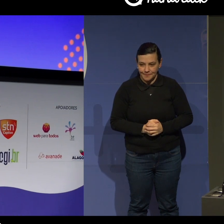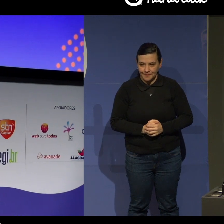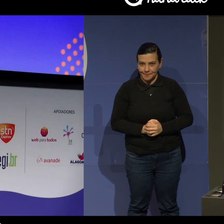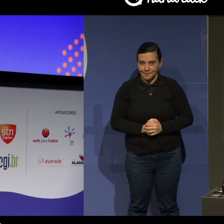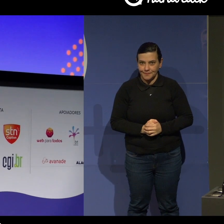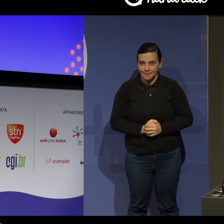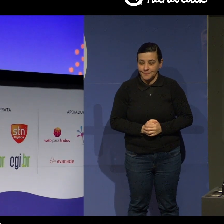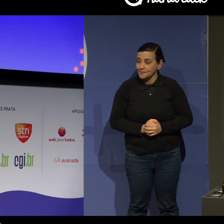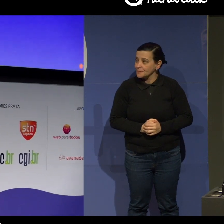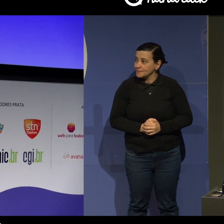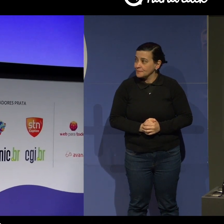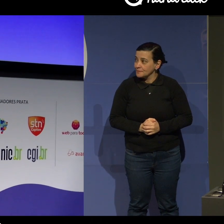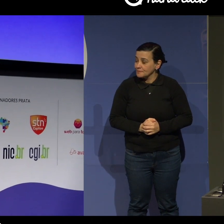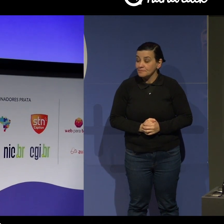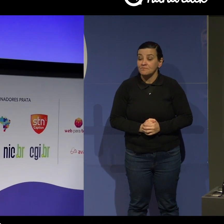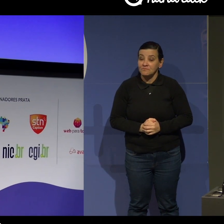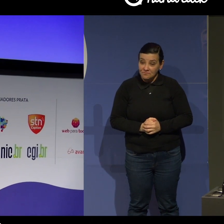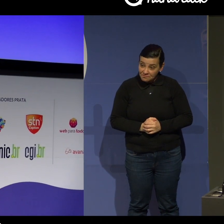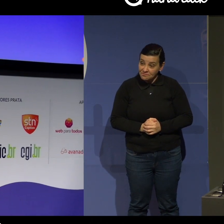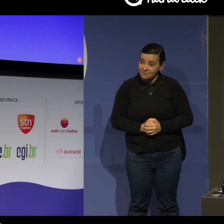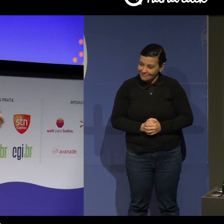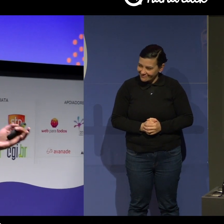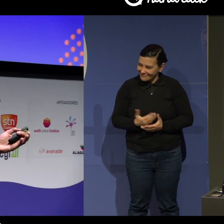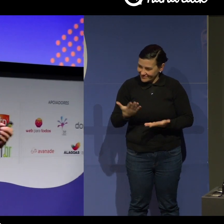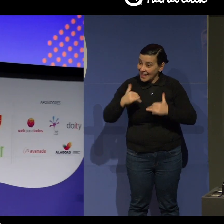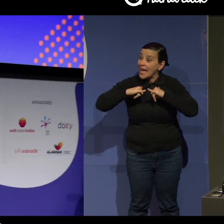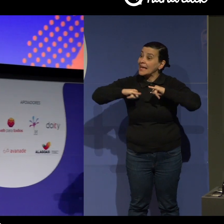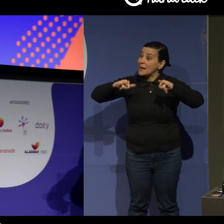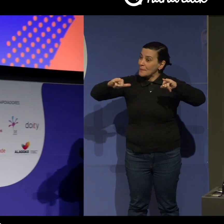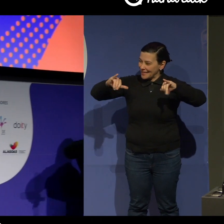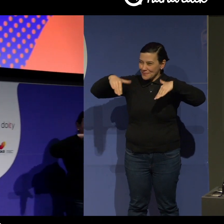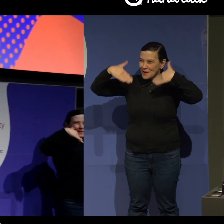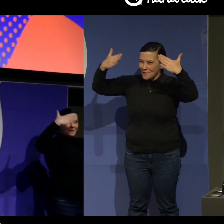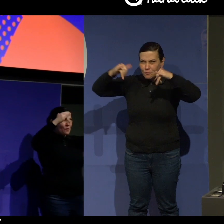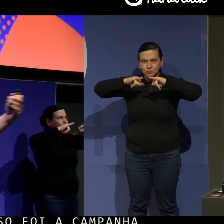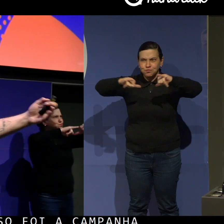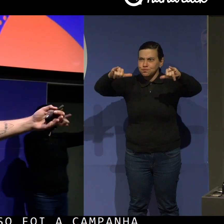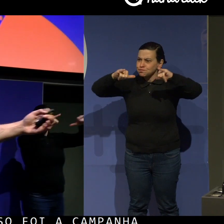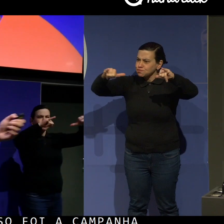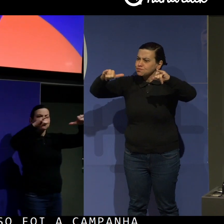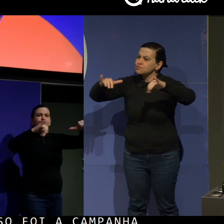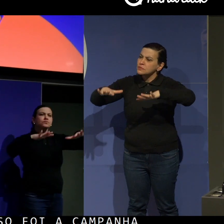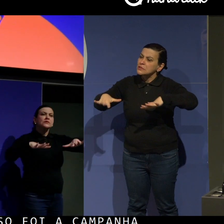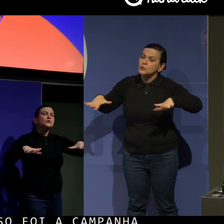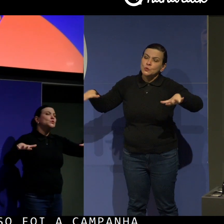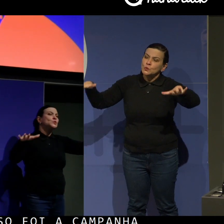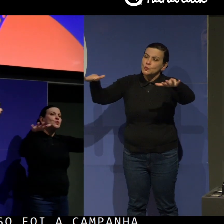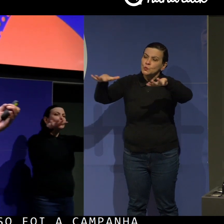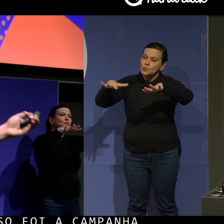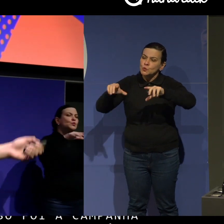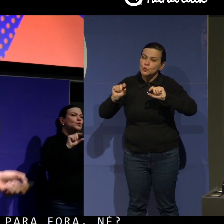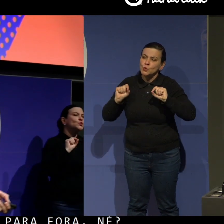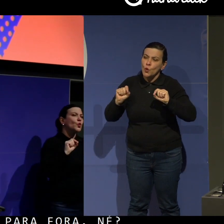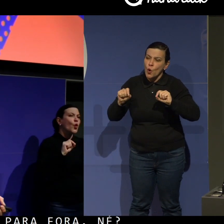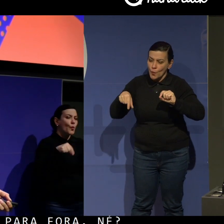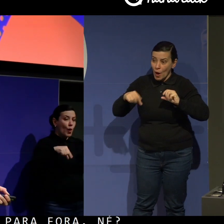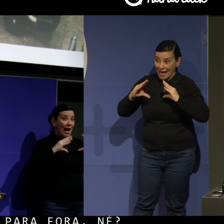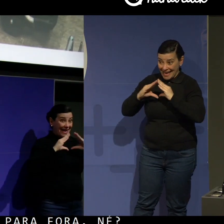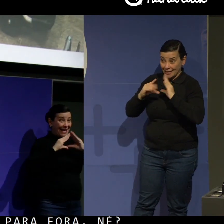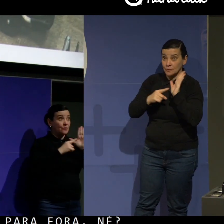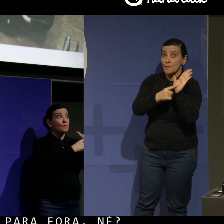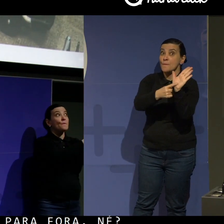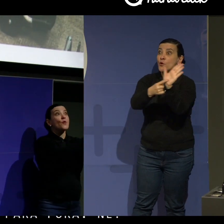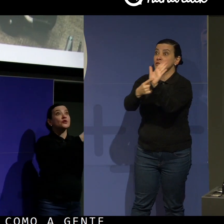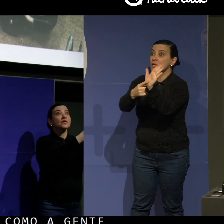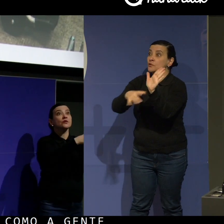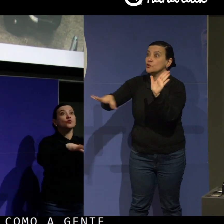Bom, isso foi a campanha que nós fizemos para fora, né? O que que, como o mercado, como a gente está se posicionando no mercado, mas também,